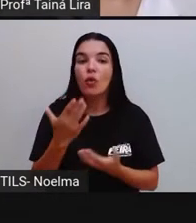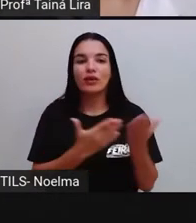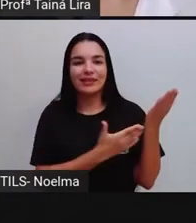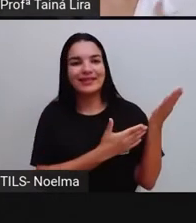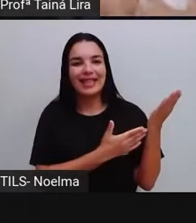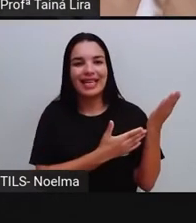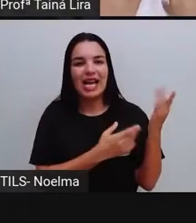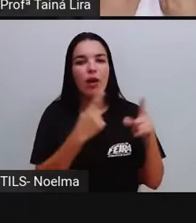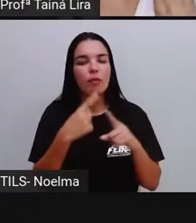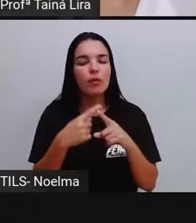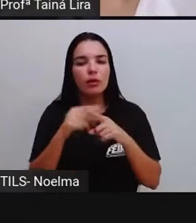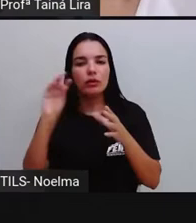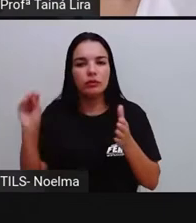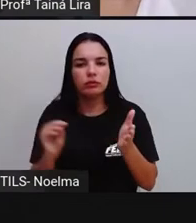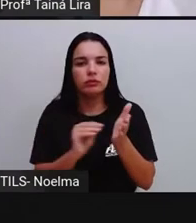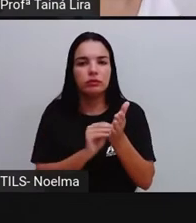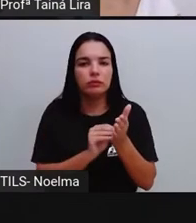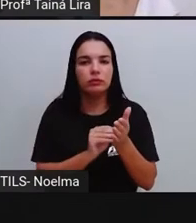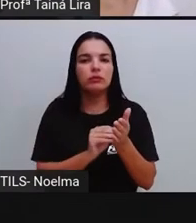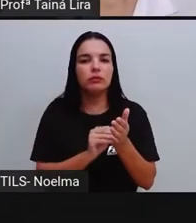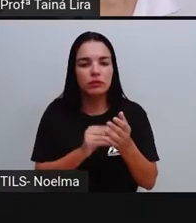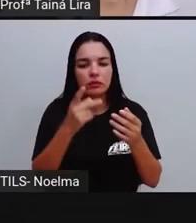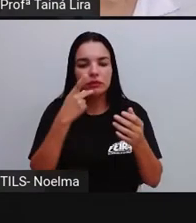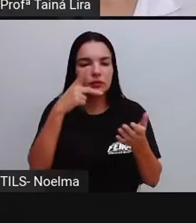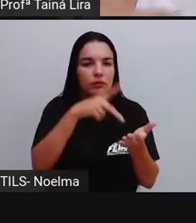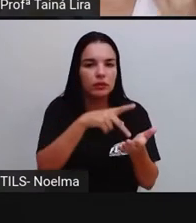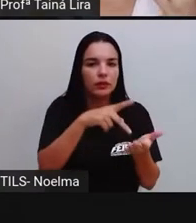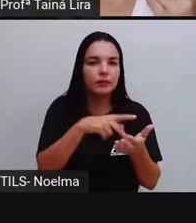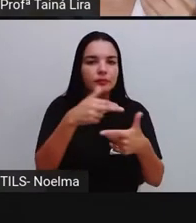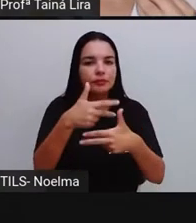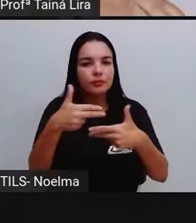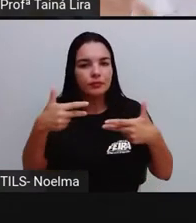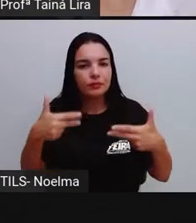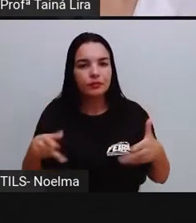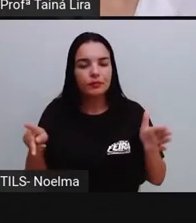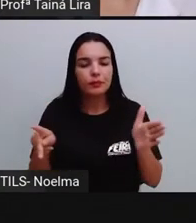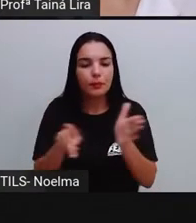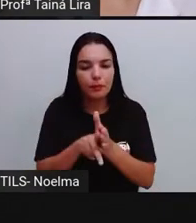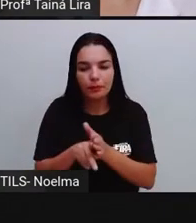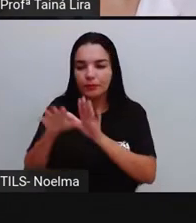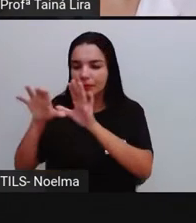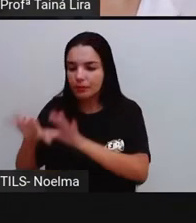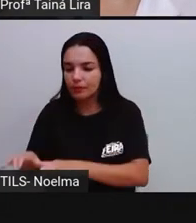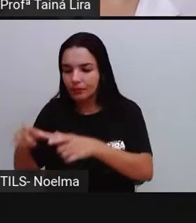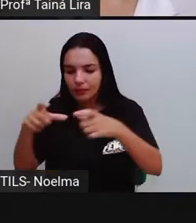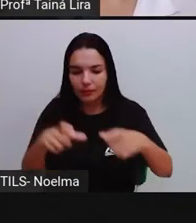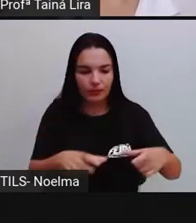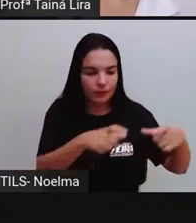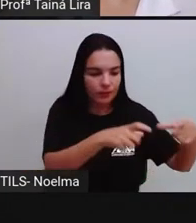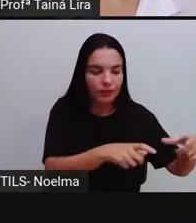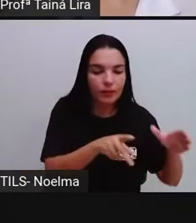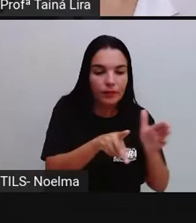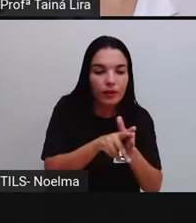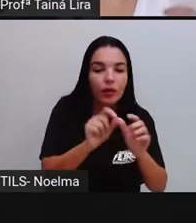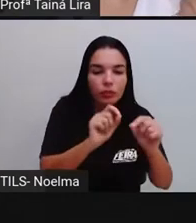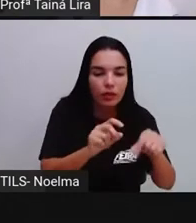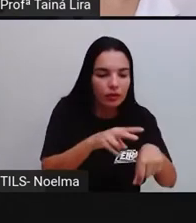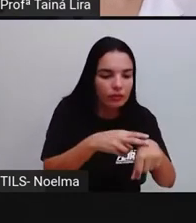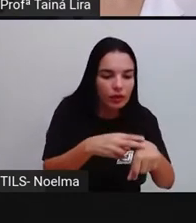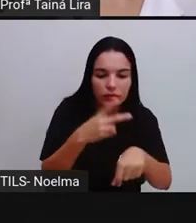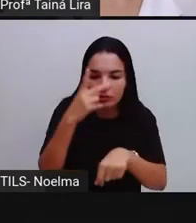lixeiras, colocar realmente o material que é pertencente àquela lixeira. Então, eu já